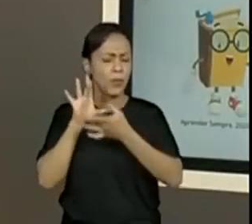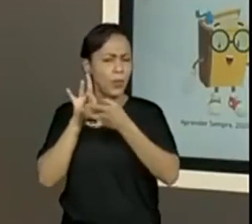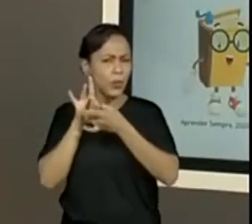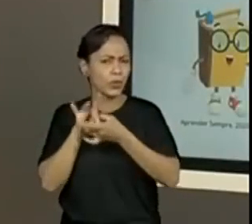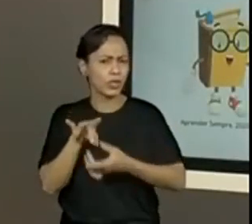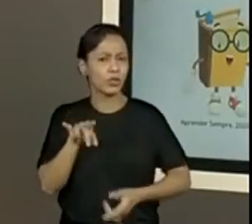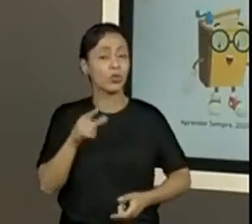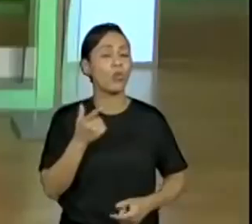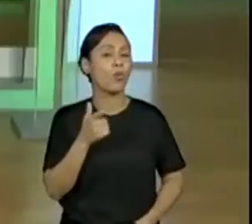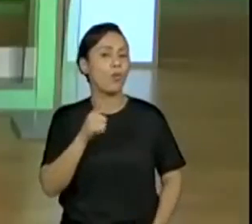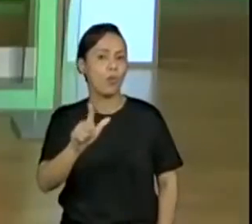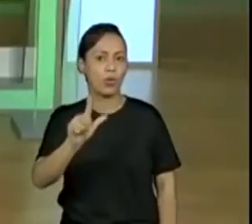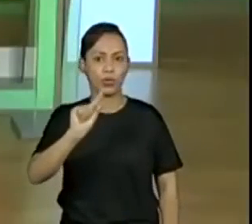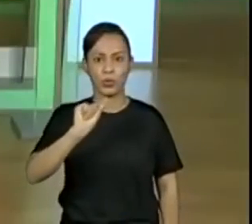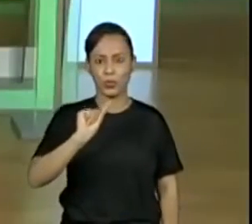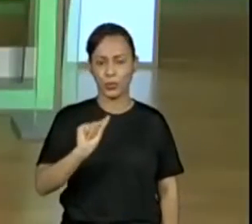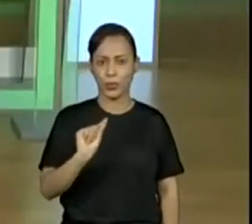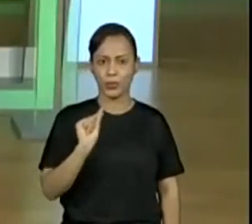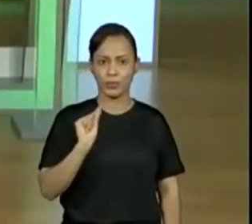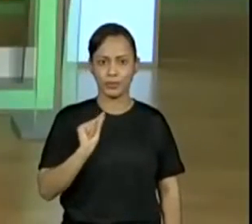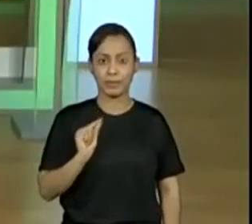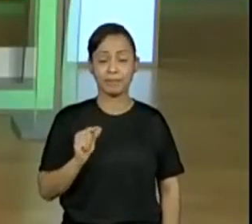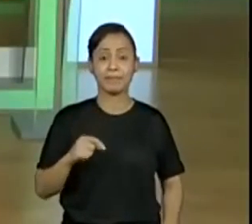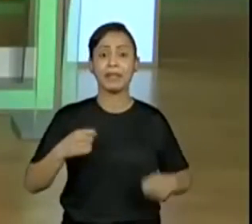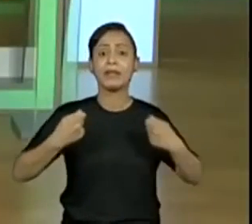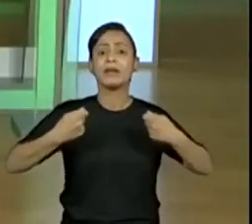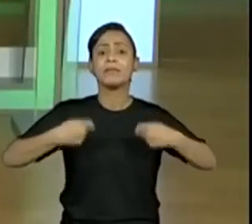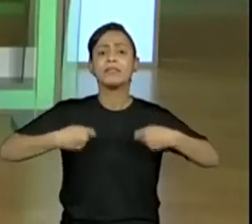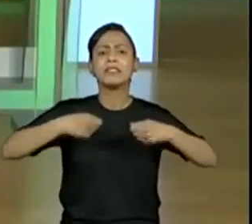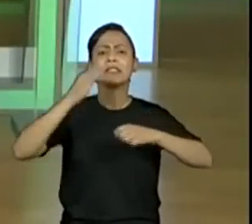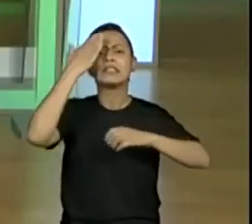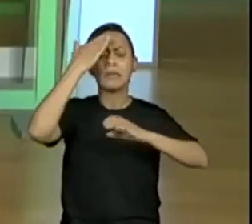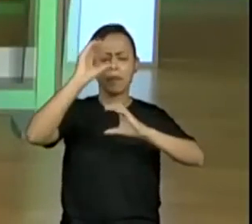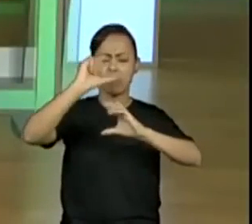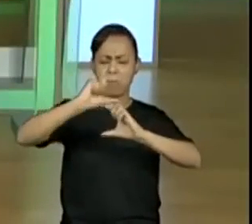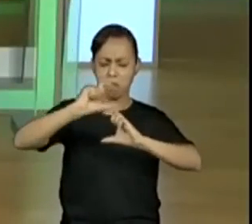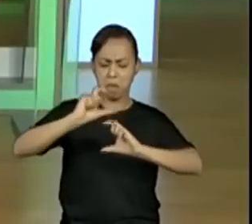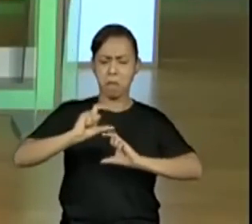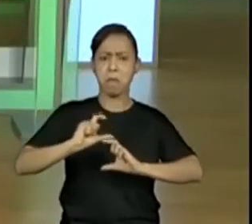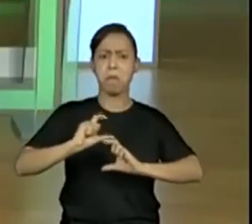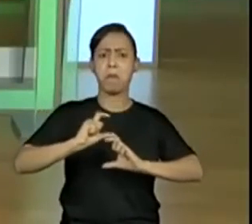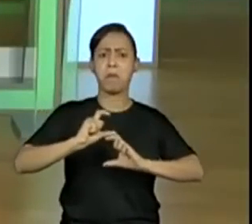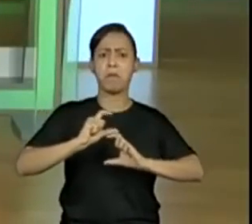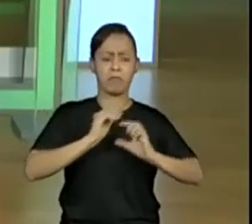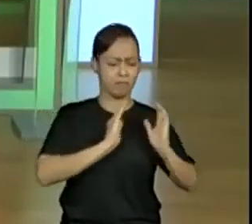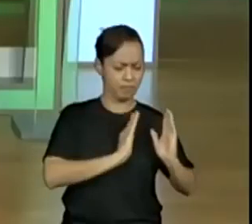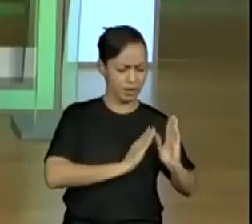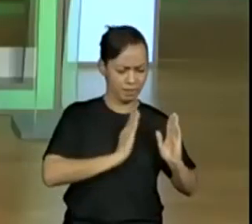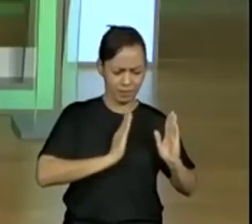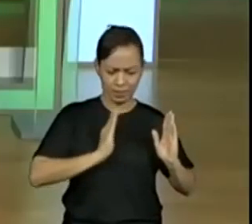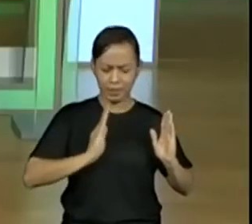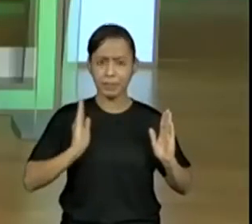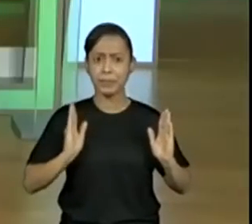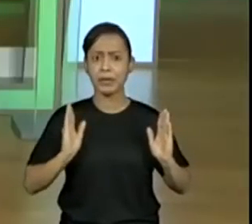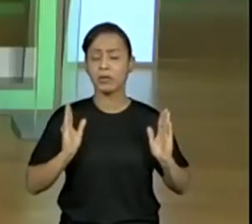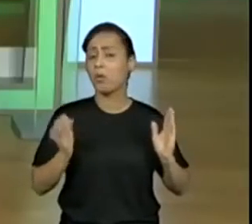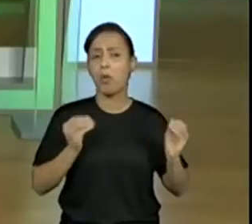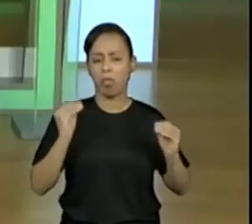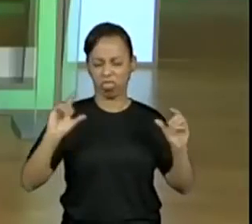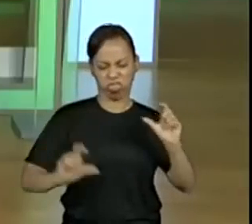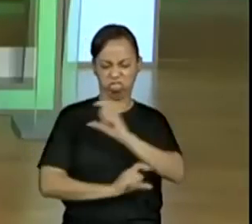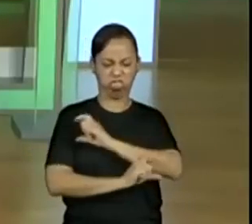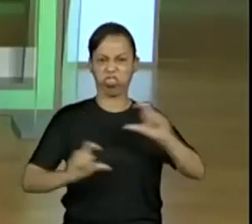gente dar o start, o comecinho da nossa aula, entender um pouquinho como é que é essa sequência. Por quê? Entendendo, vocês vão